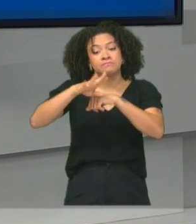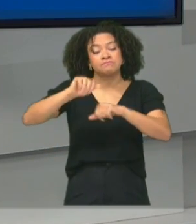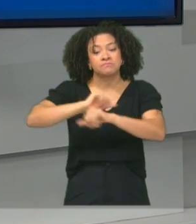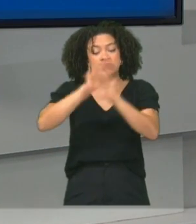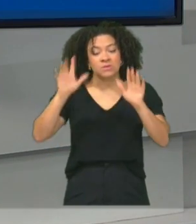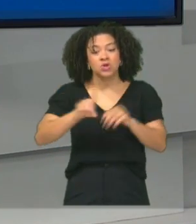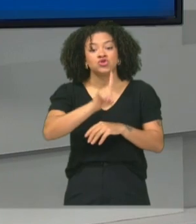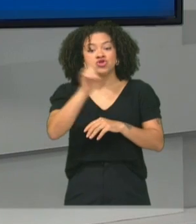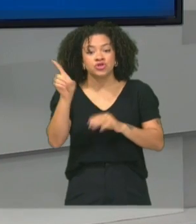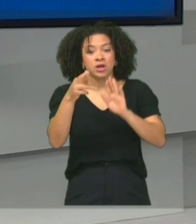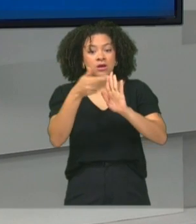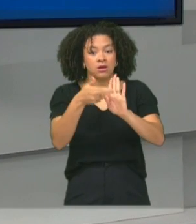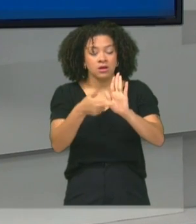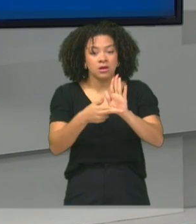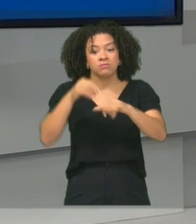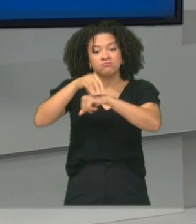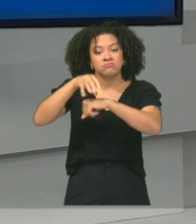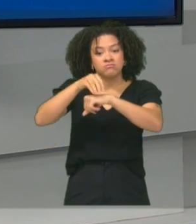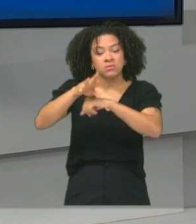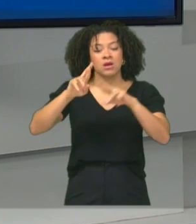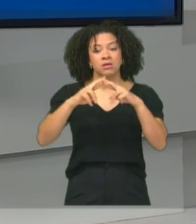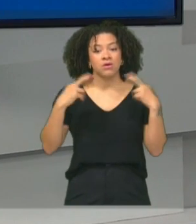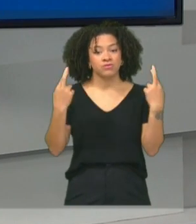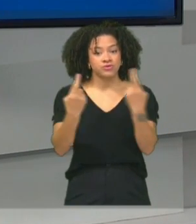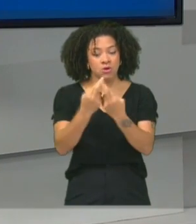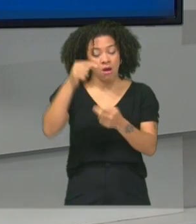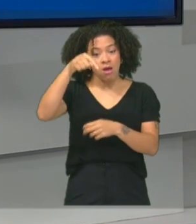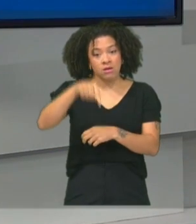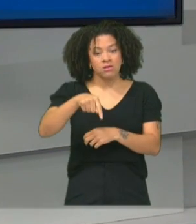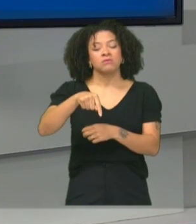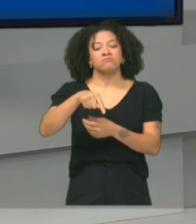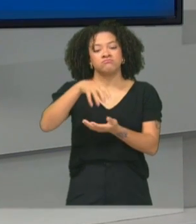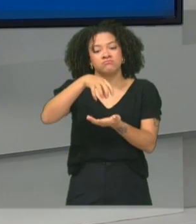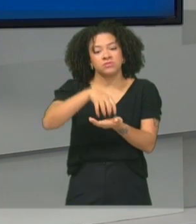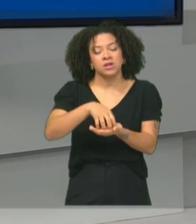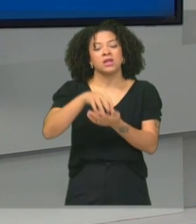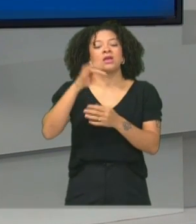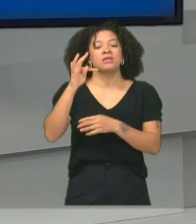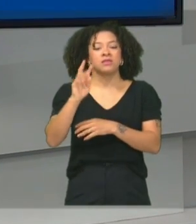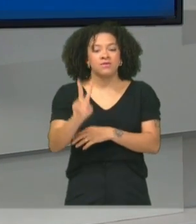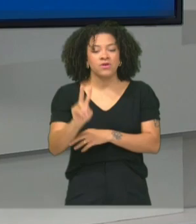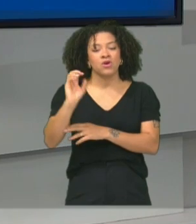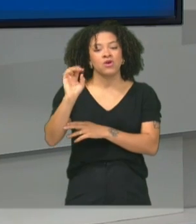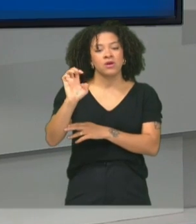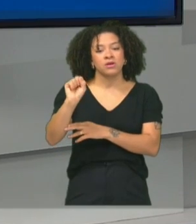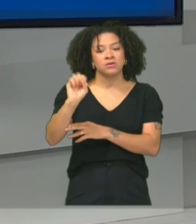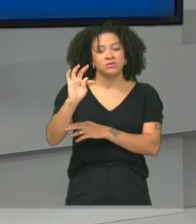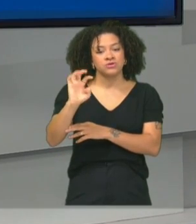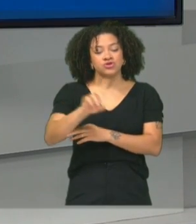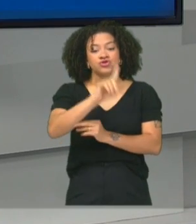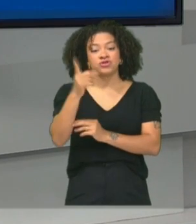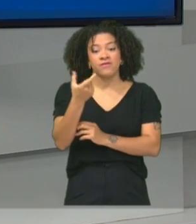e as regras foram informadas em uma reunião, aqui mesmo, na sede da TV Oeste, no dia 20 de agosto,